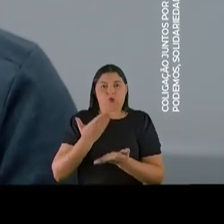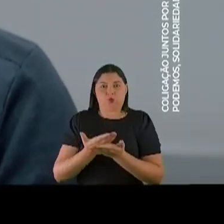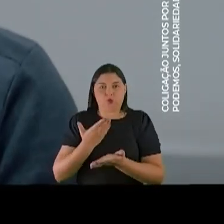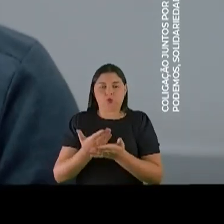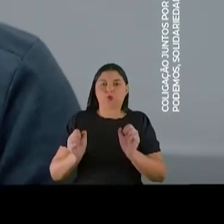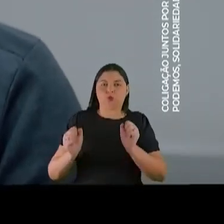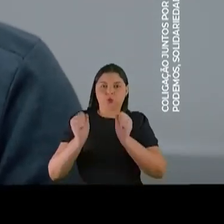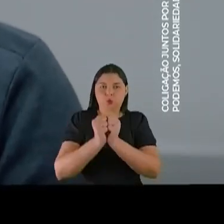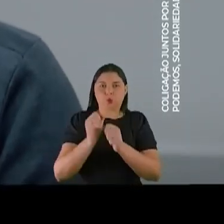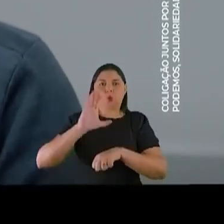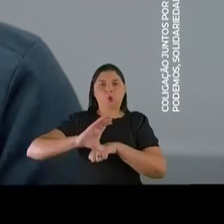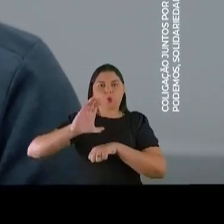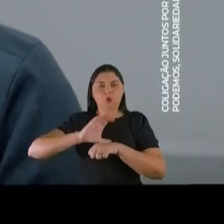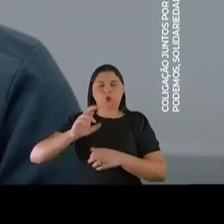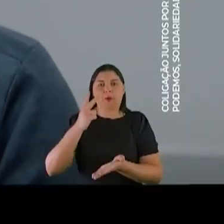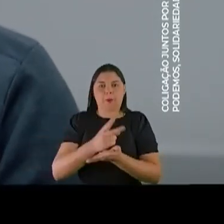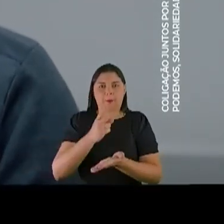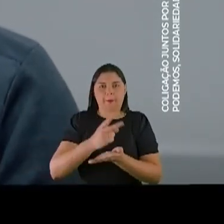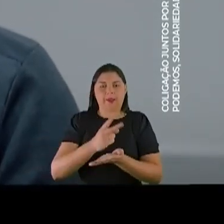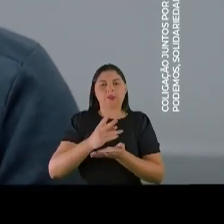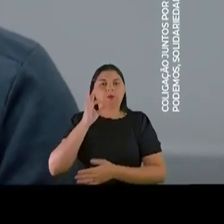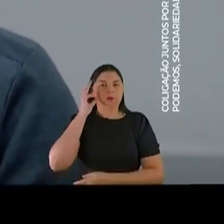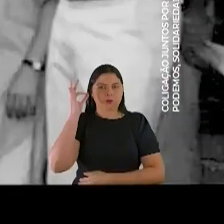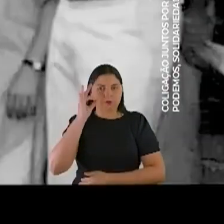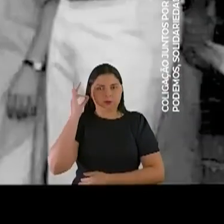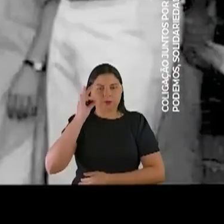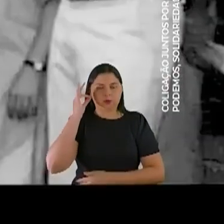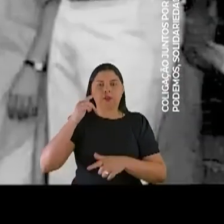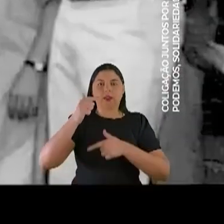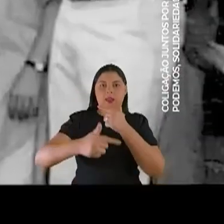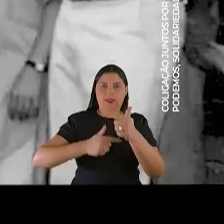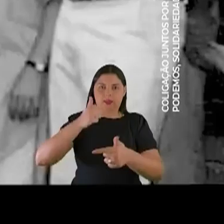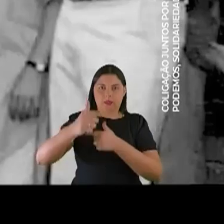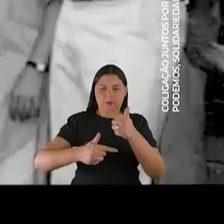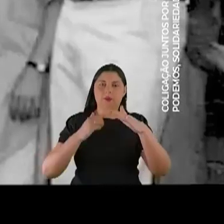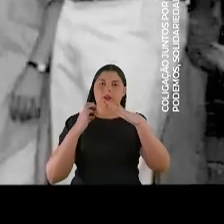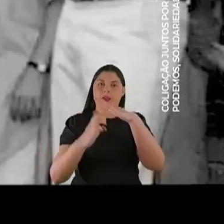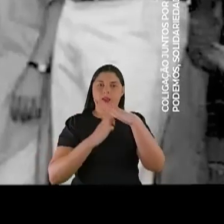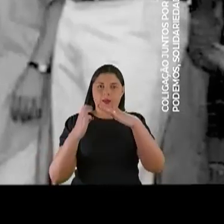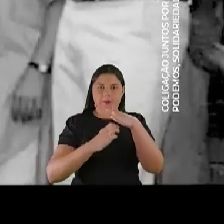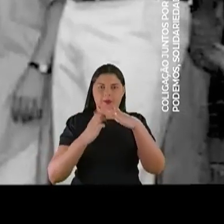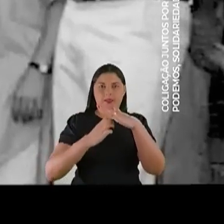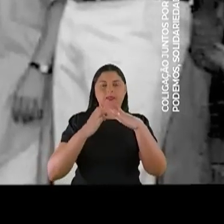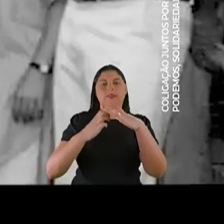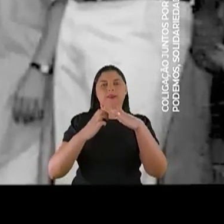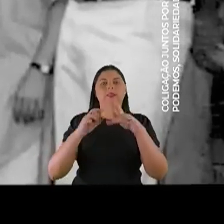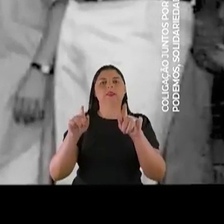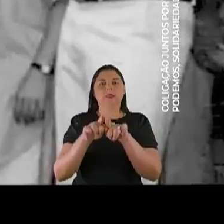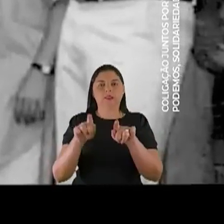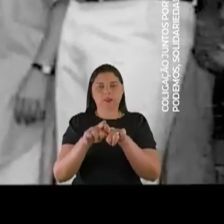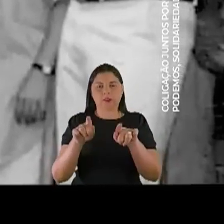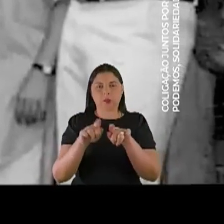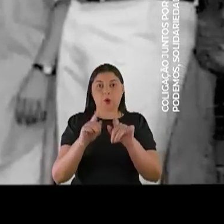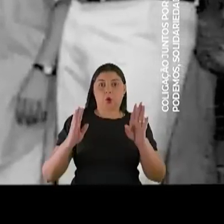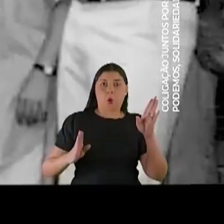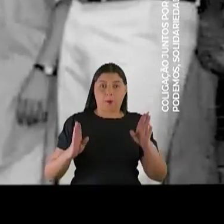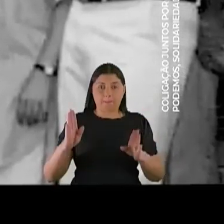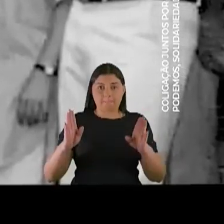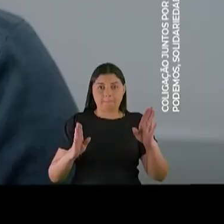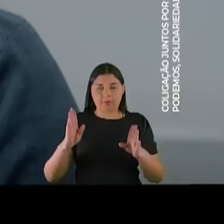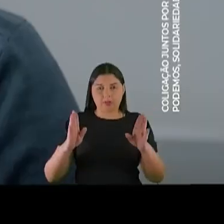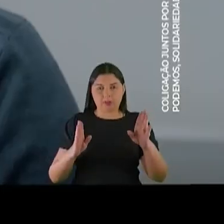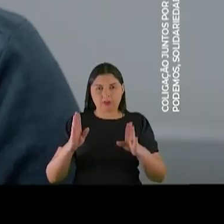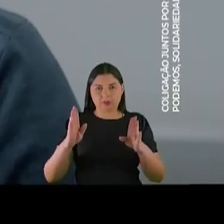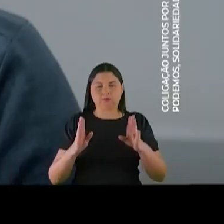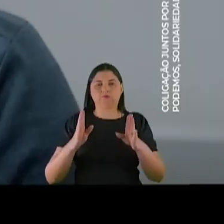Federal, trabalhamos na mesma empresa, CEMAT. Durante esse interino todo, ele foi um excelente administrador.